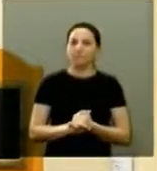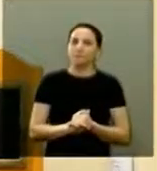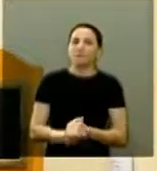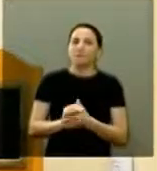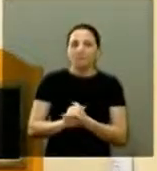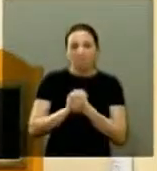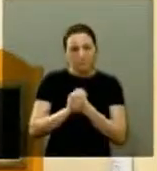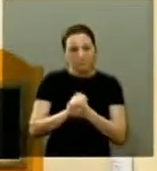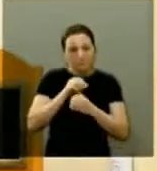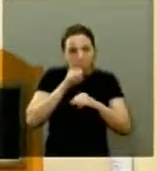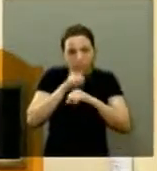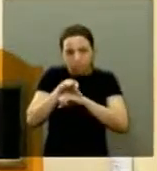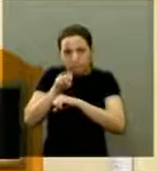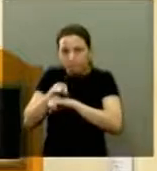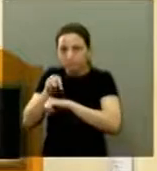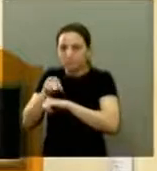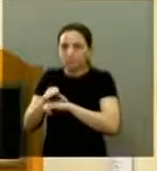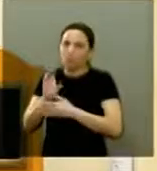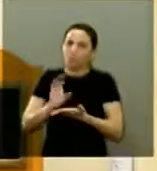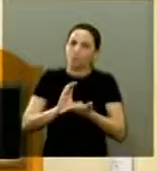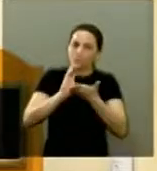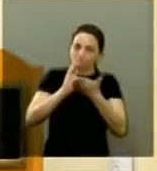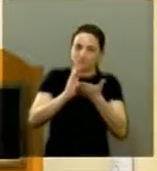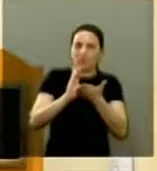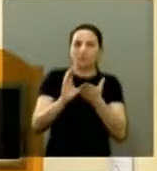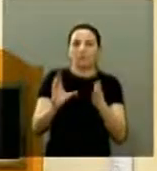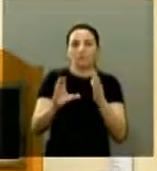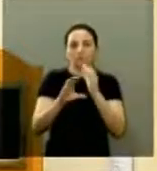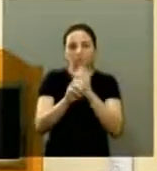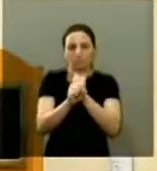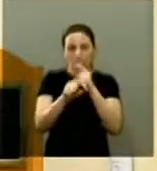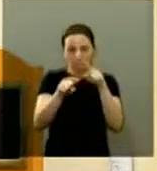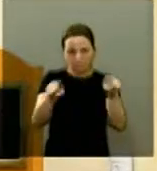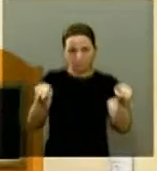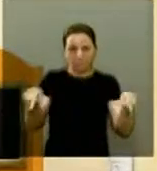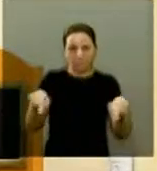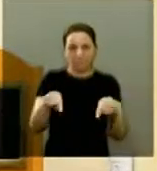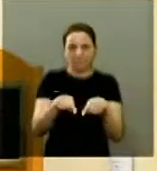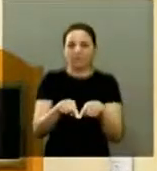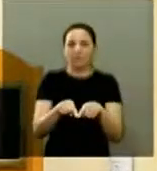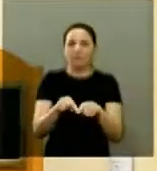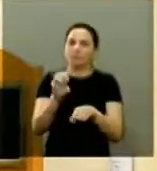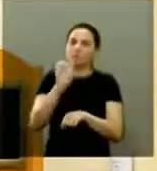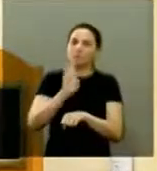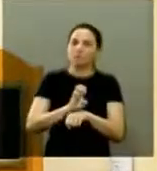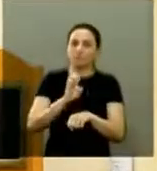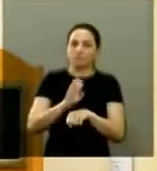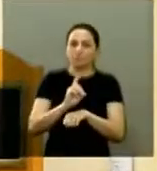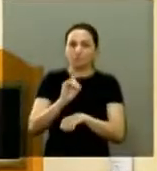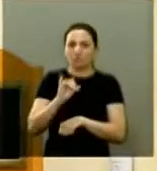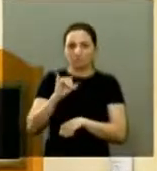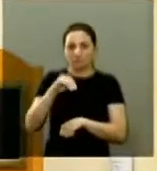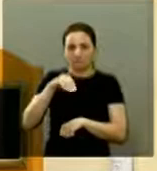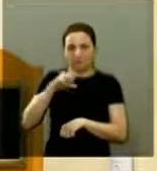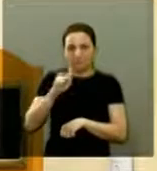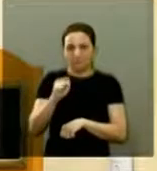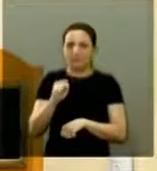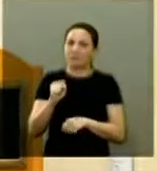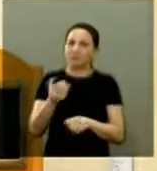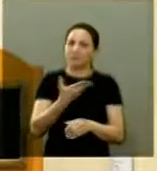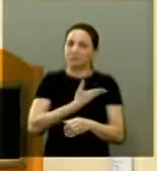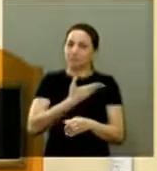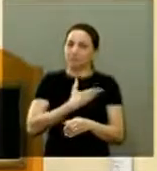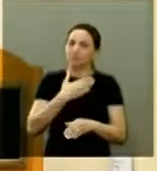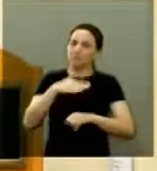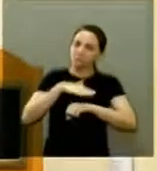os meus agradecimentos também ao conselheiro do Tribunal de Contas do Estado, Dimas Ramalho, pela amizade e